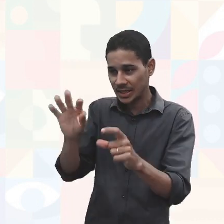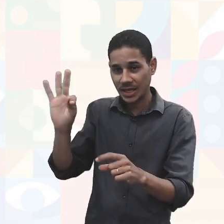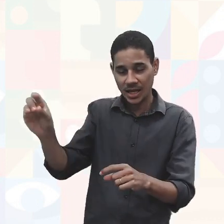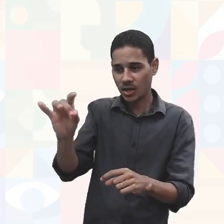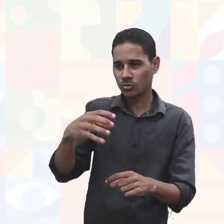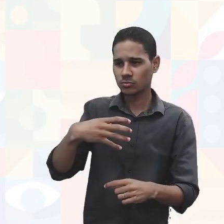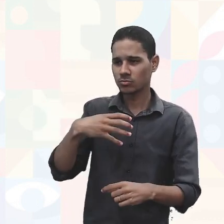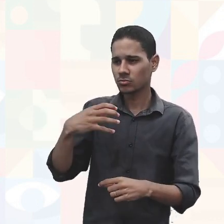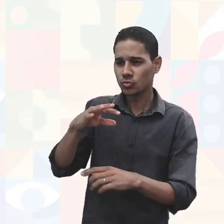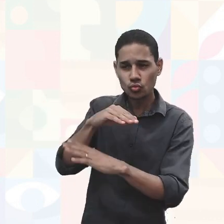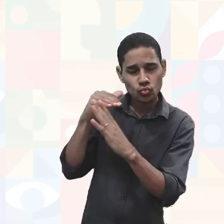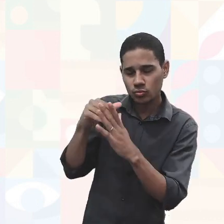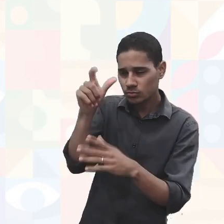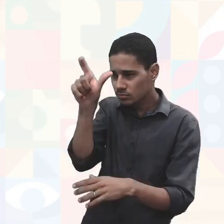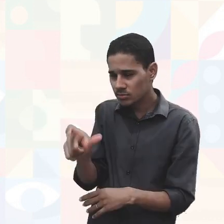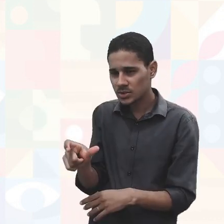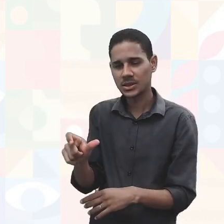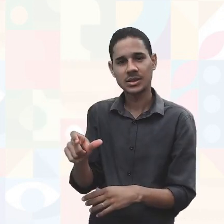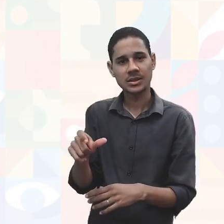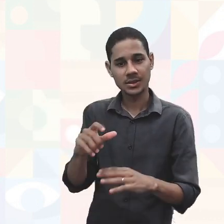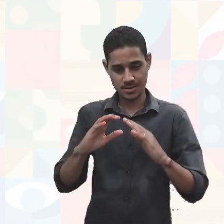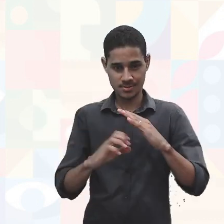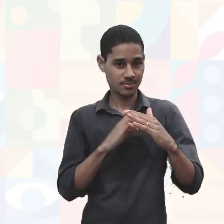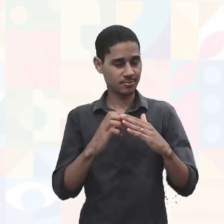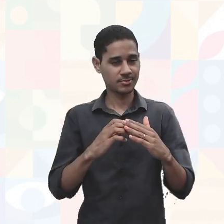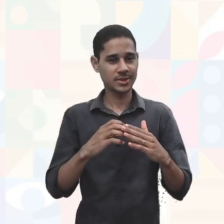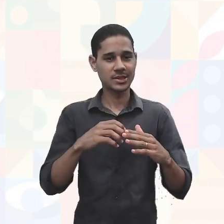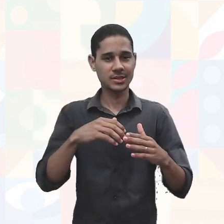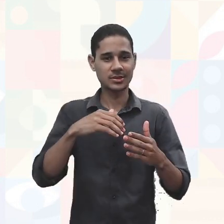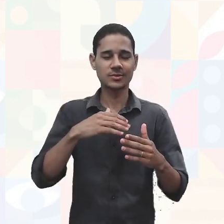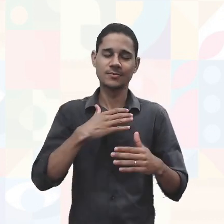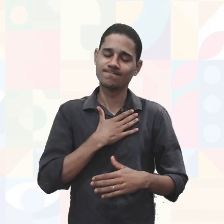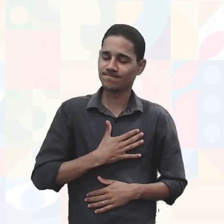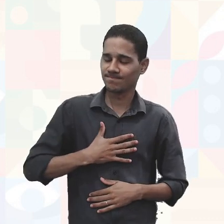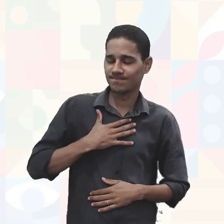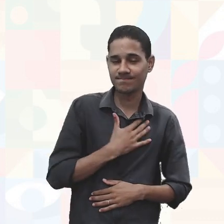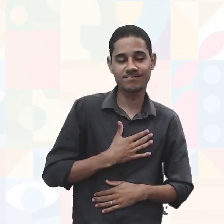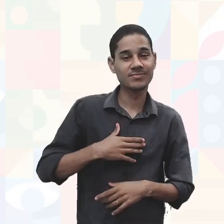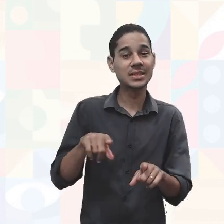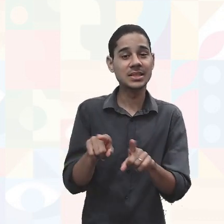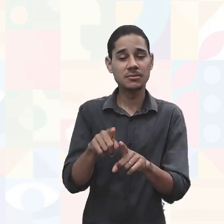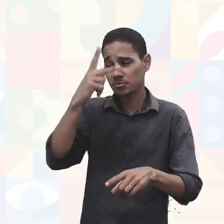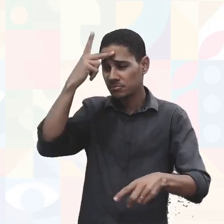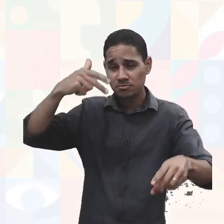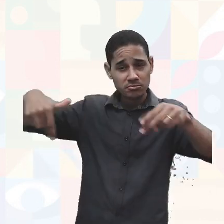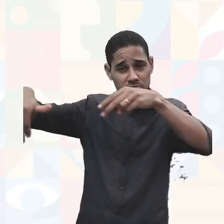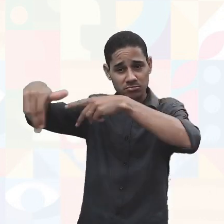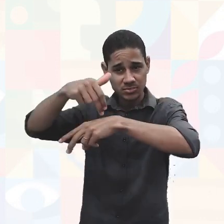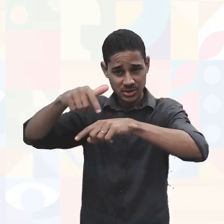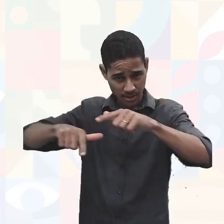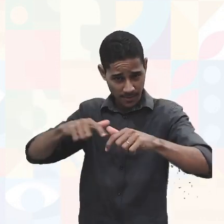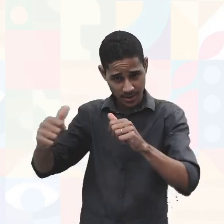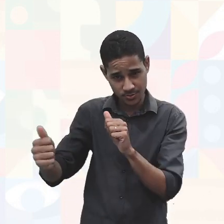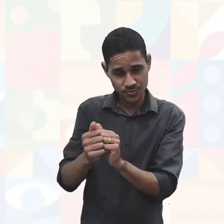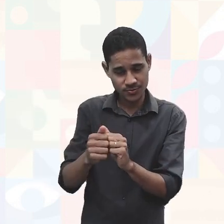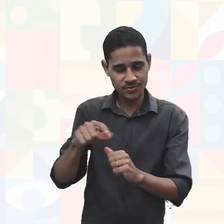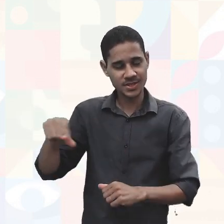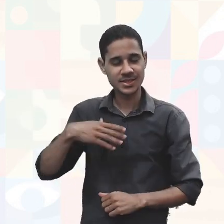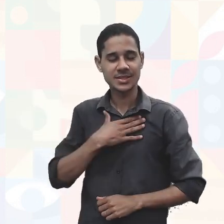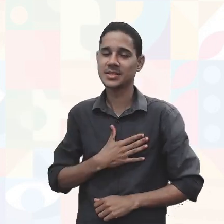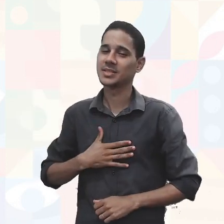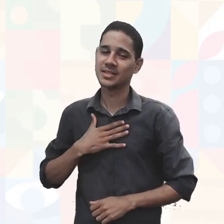satisfatório, tanto para a instituição, quanto para os colaboradores. Ambos teremos resultados